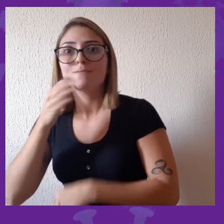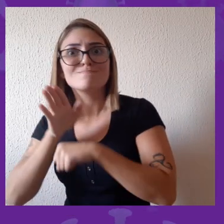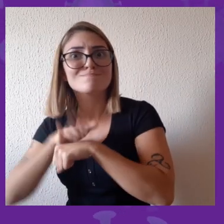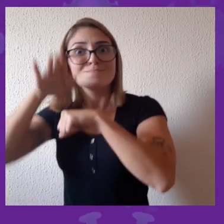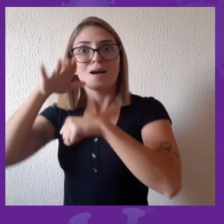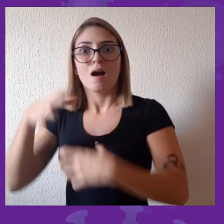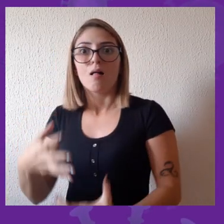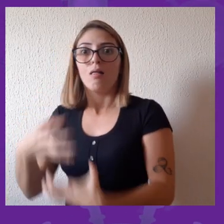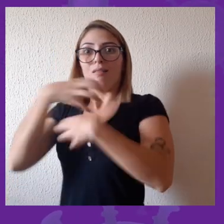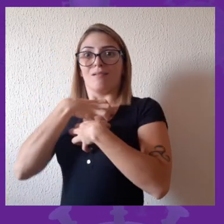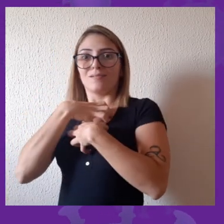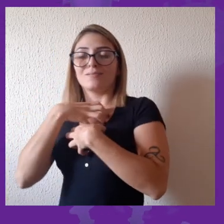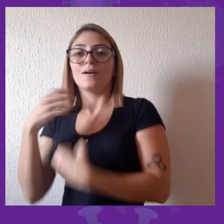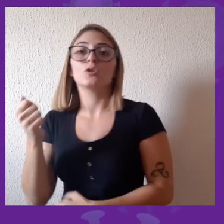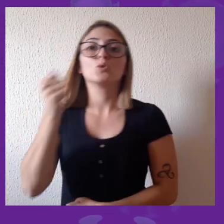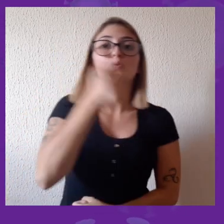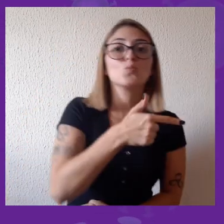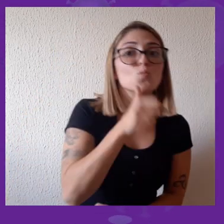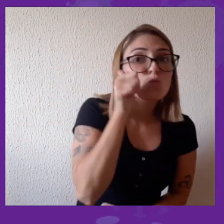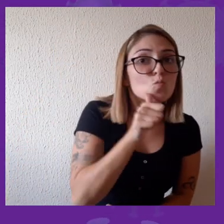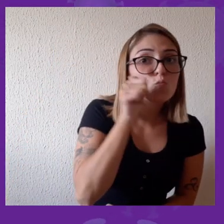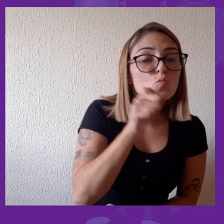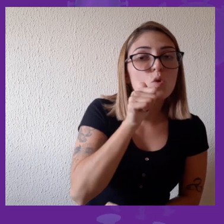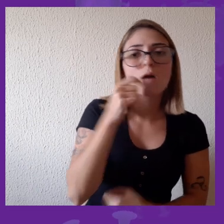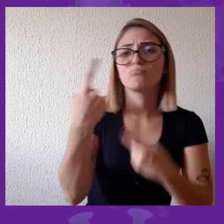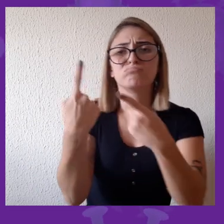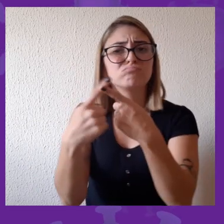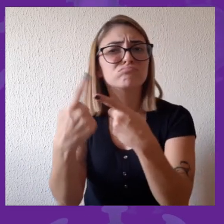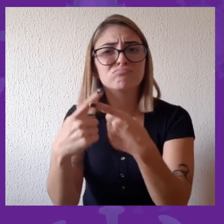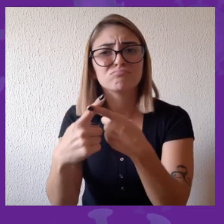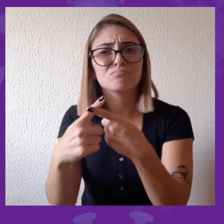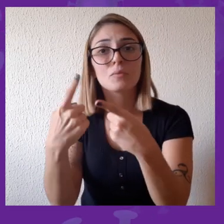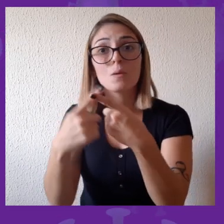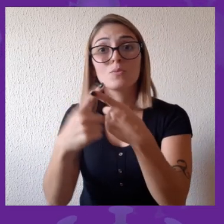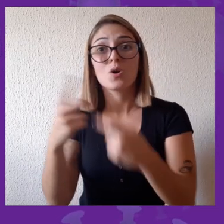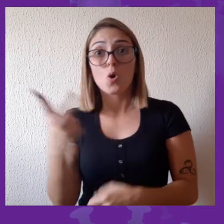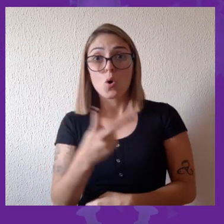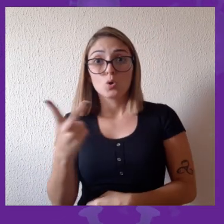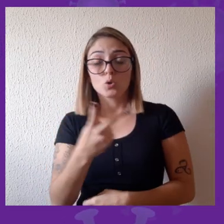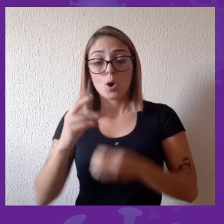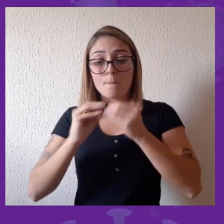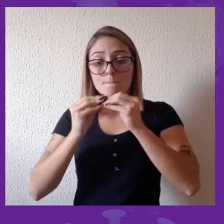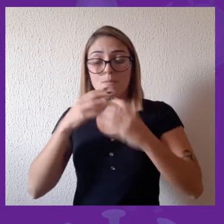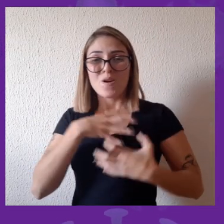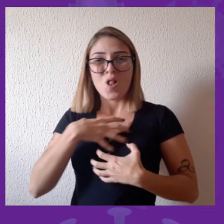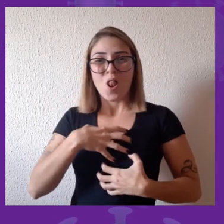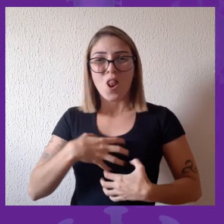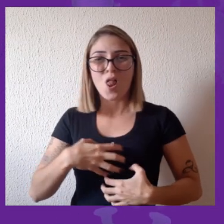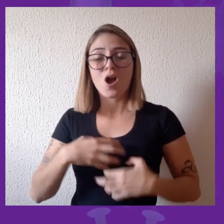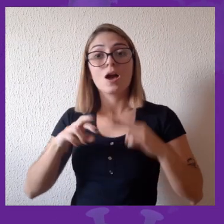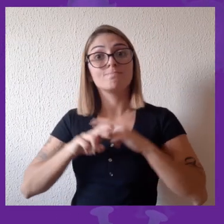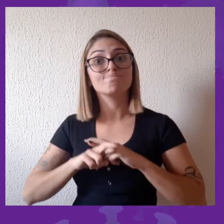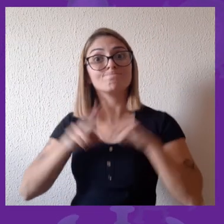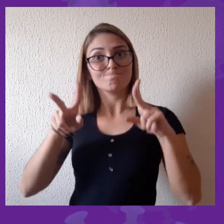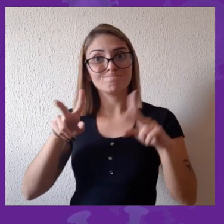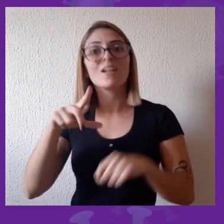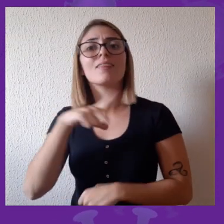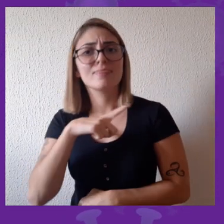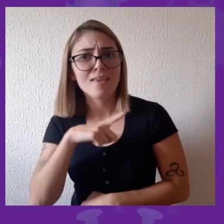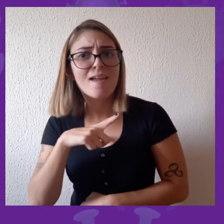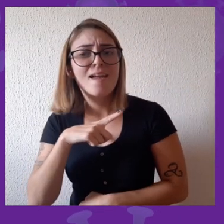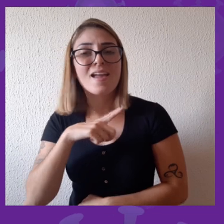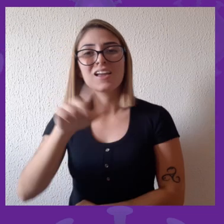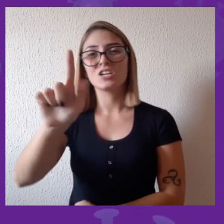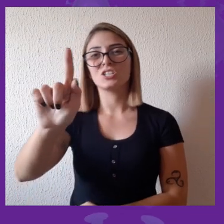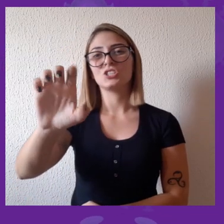que implicam diferenças de gênero. É possível que homens sejam mais expostos que mulheres. Existem